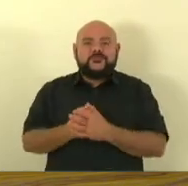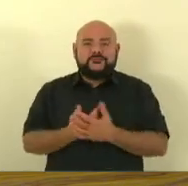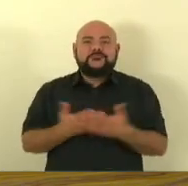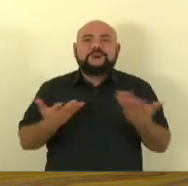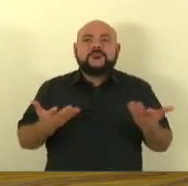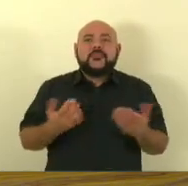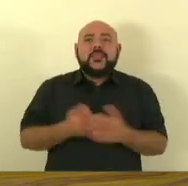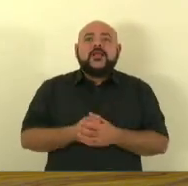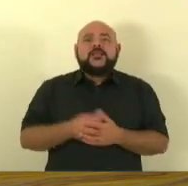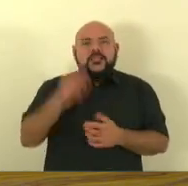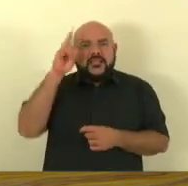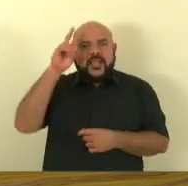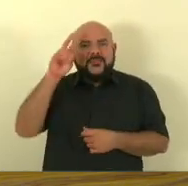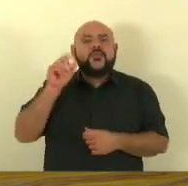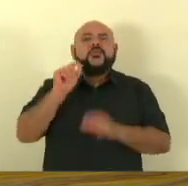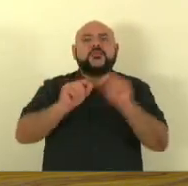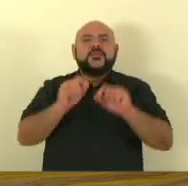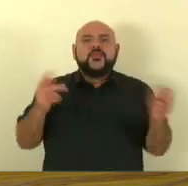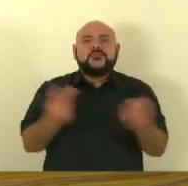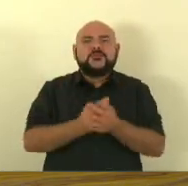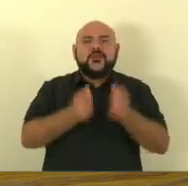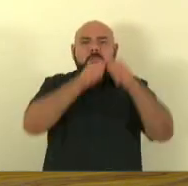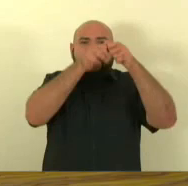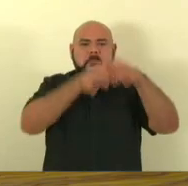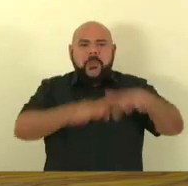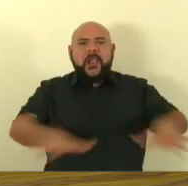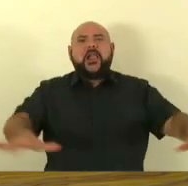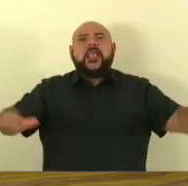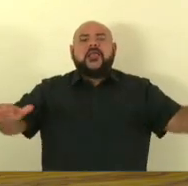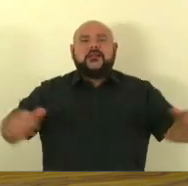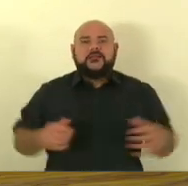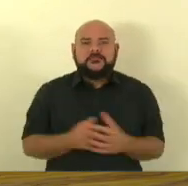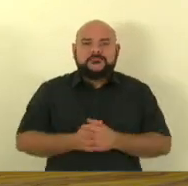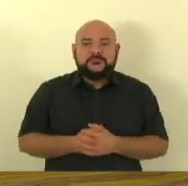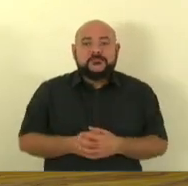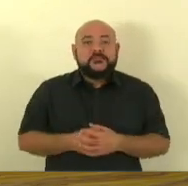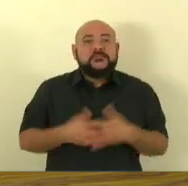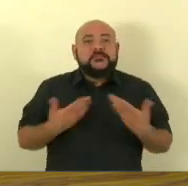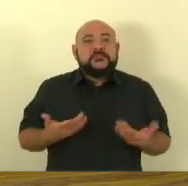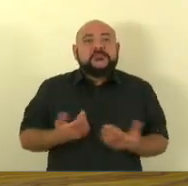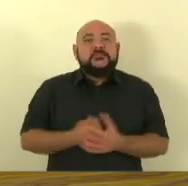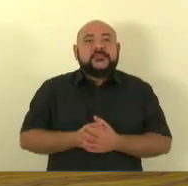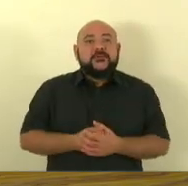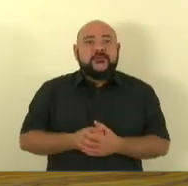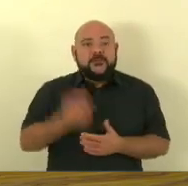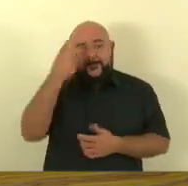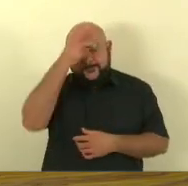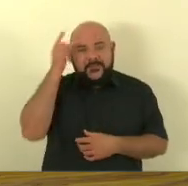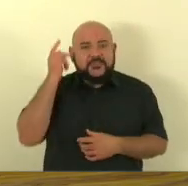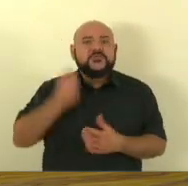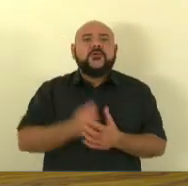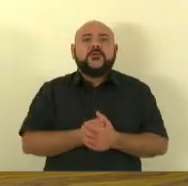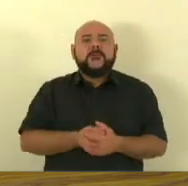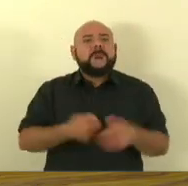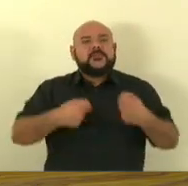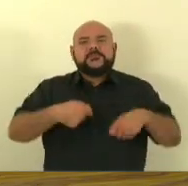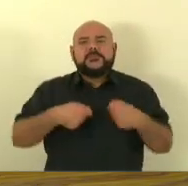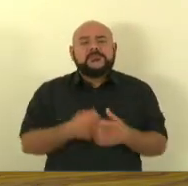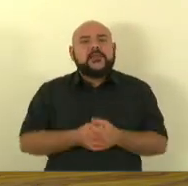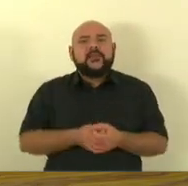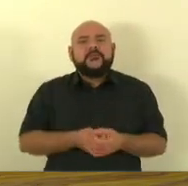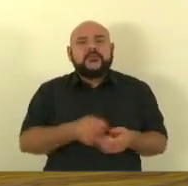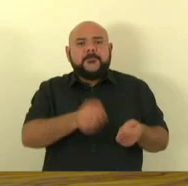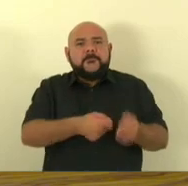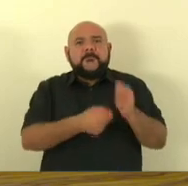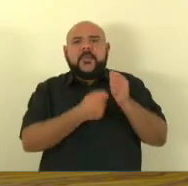milhares milhões de pessoas que dependiam da bacia do Rio Doce que dependiam dessa área pescadores agricultores e